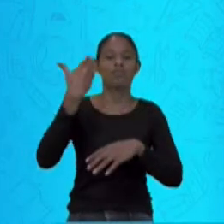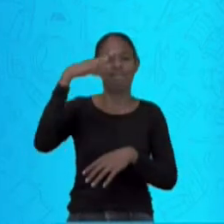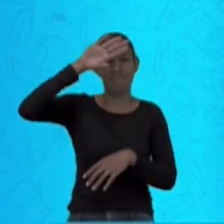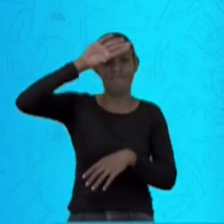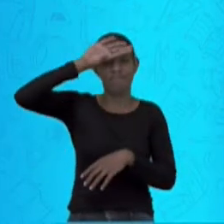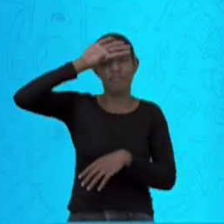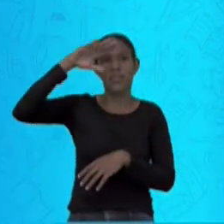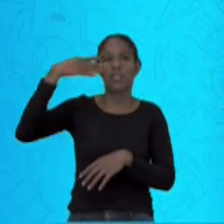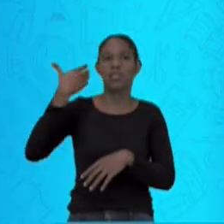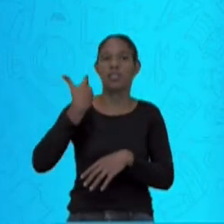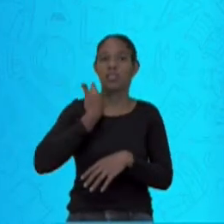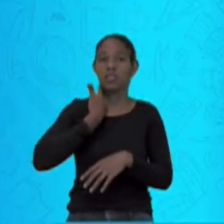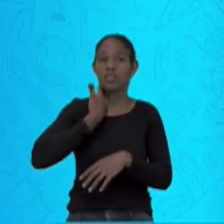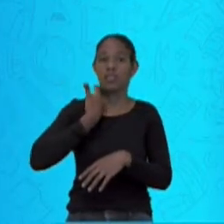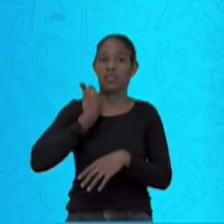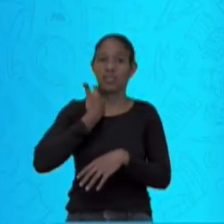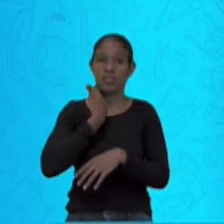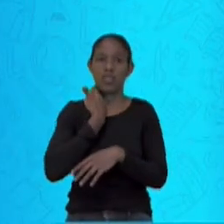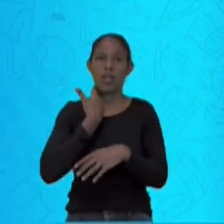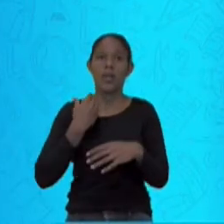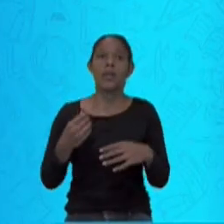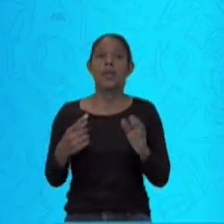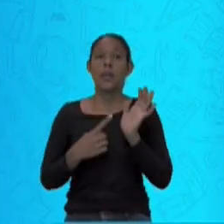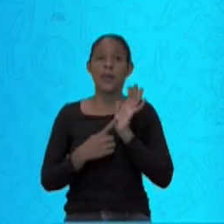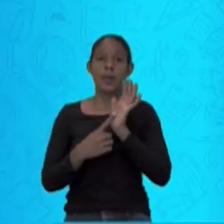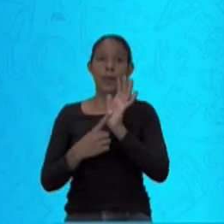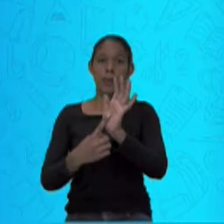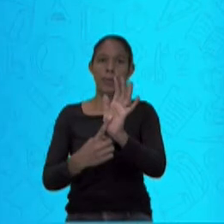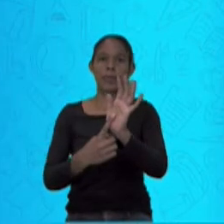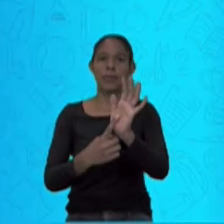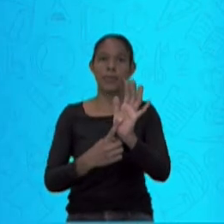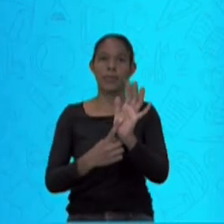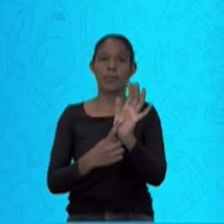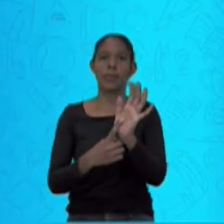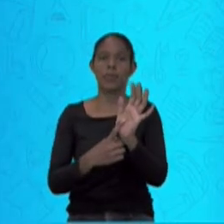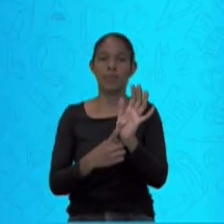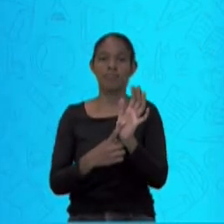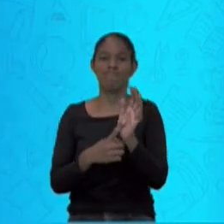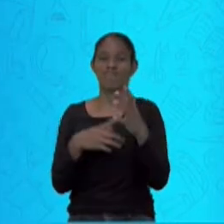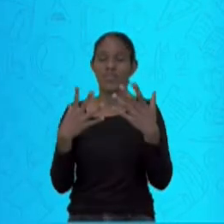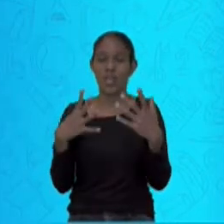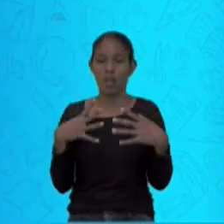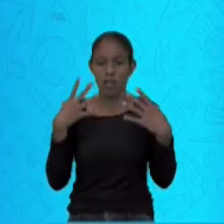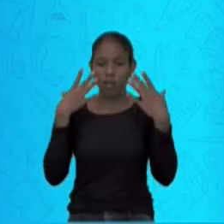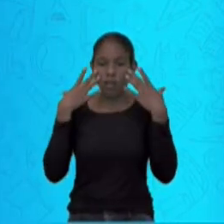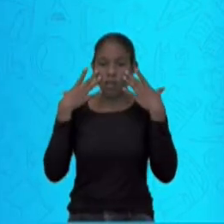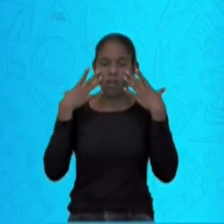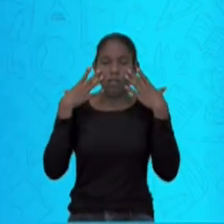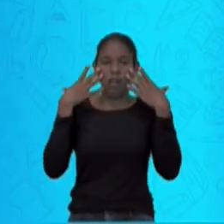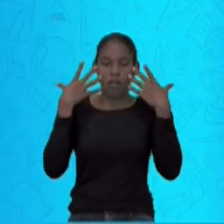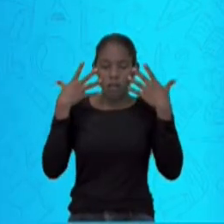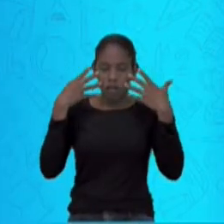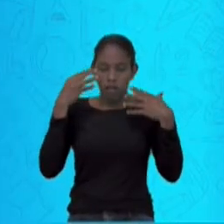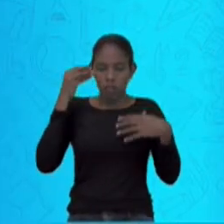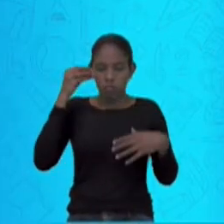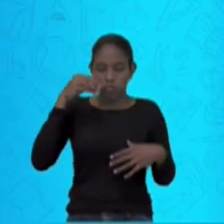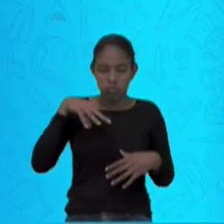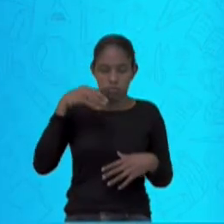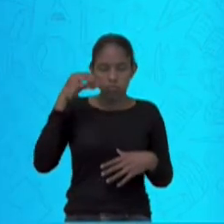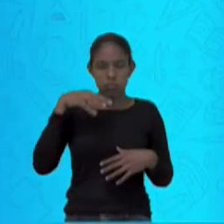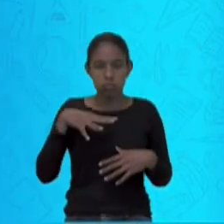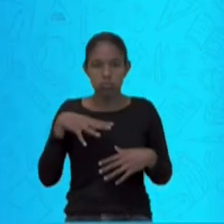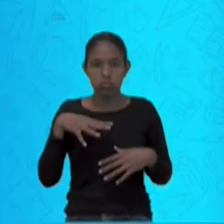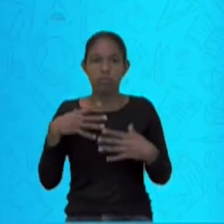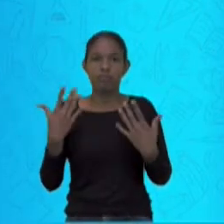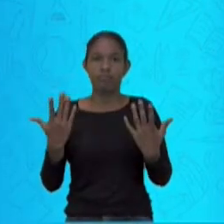se recupera após evolução clínica leve ou autolimitada. Uma pequena parte progride para a doença grave. É a